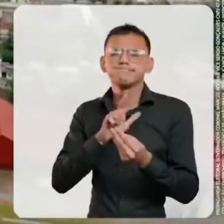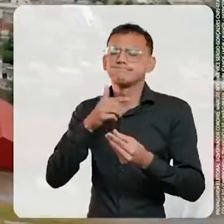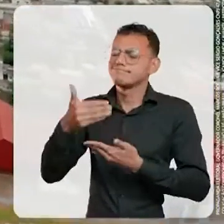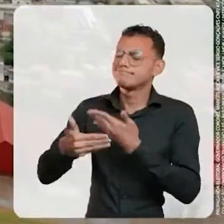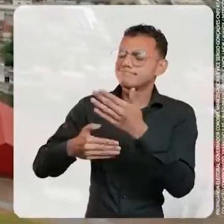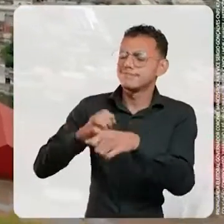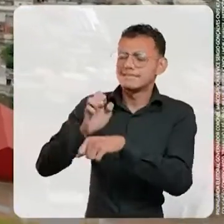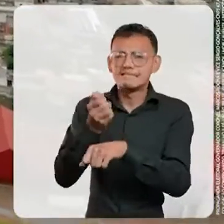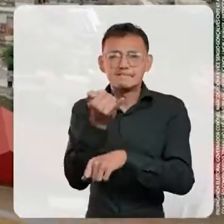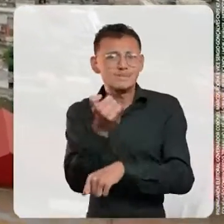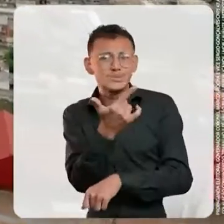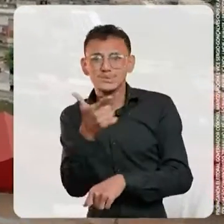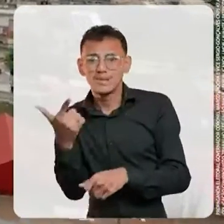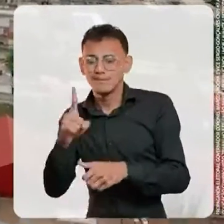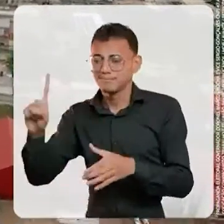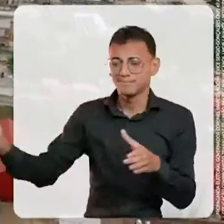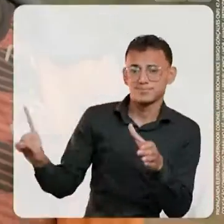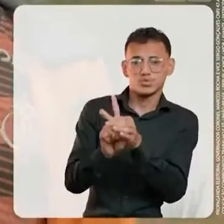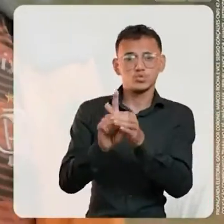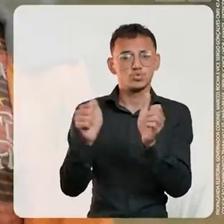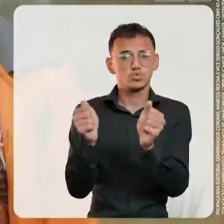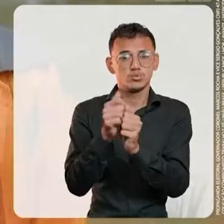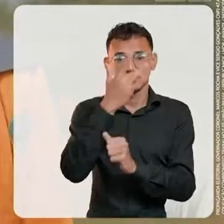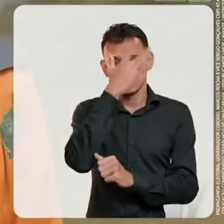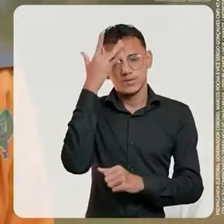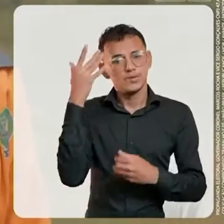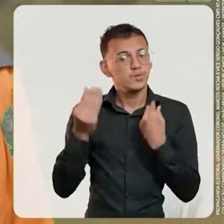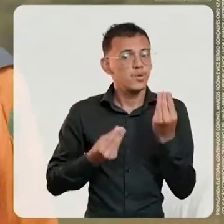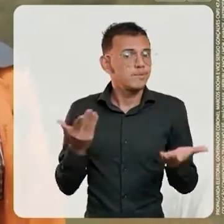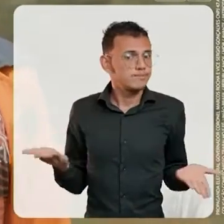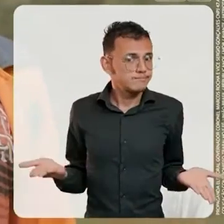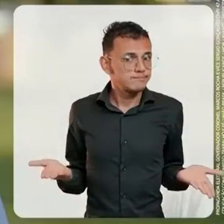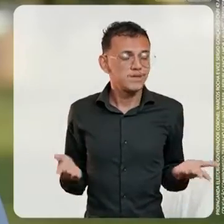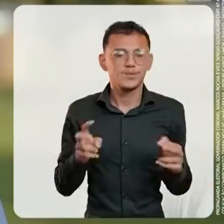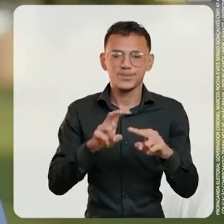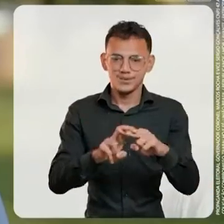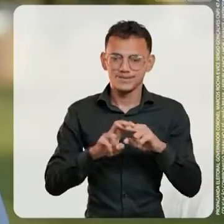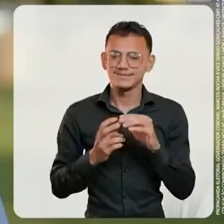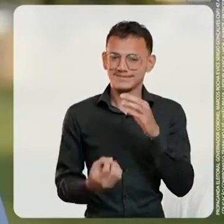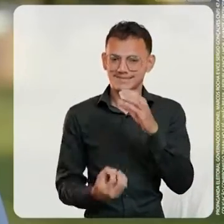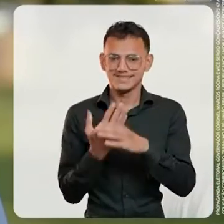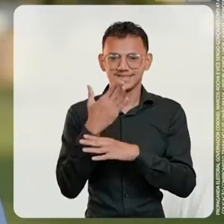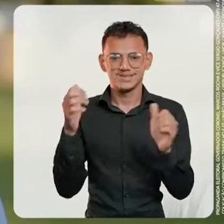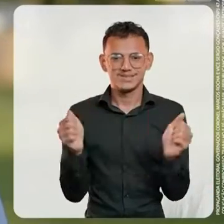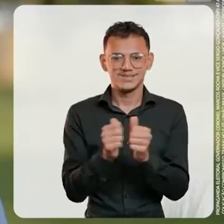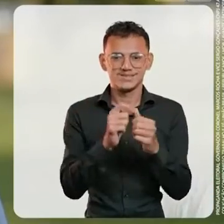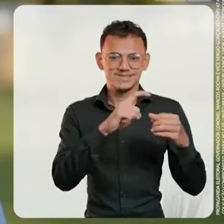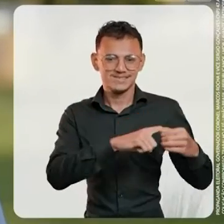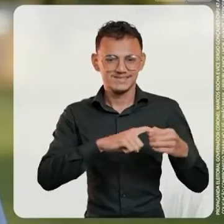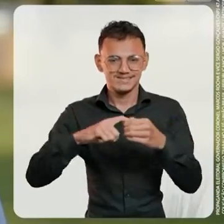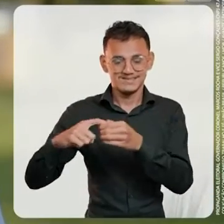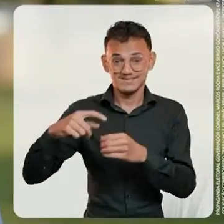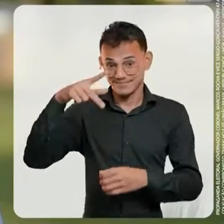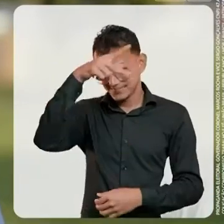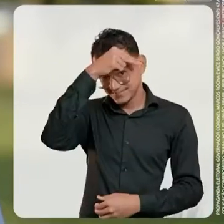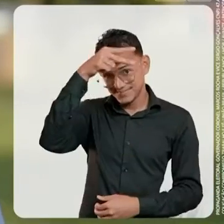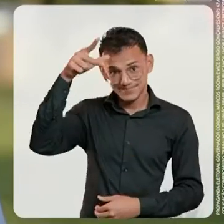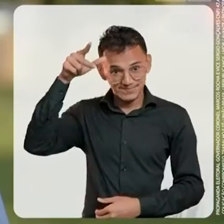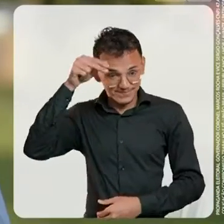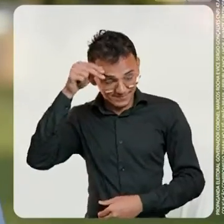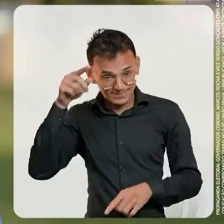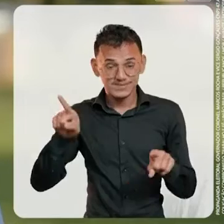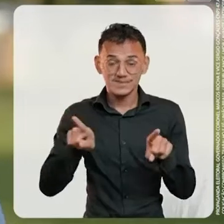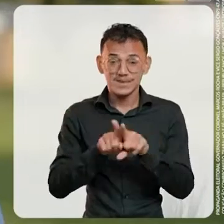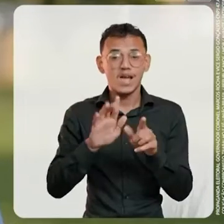desenvolvimento de um Estado sem inserir as pessoas nesse crescimento. É por isso que criamos, em parceria com as prefeituras municipais